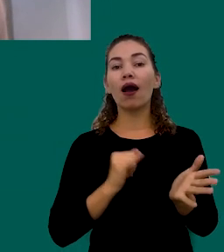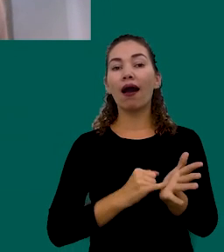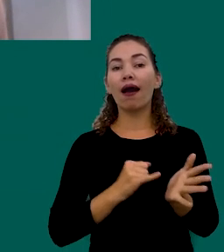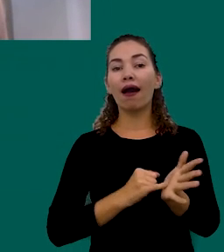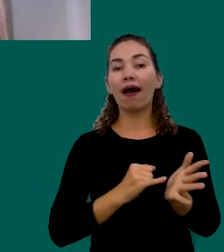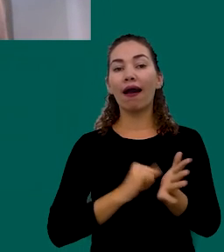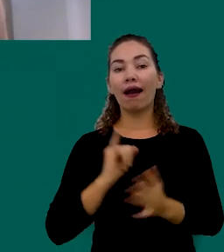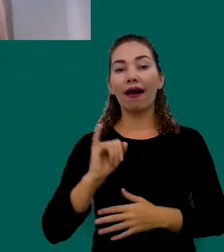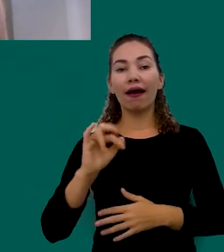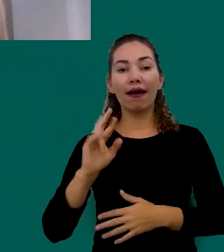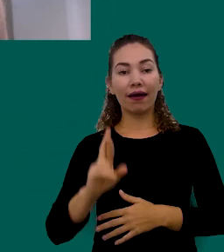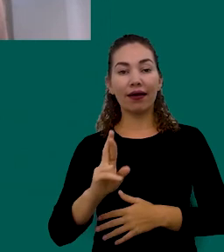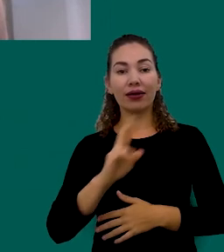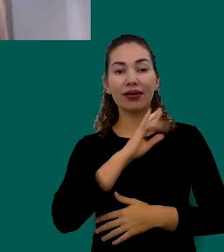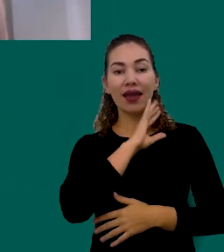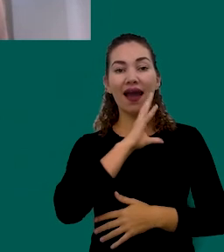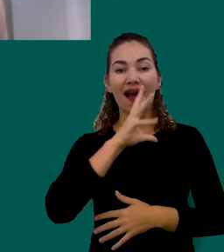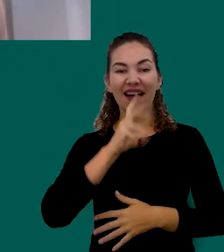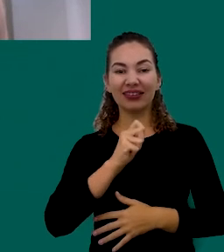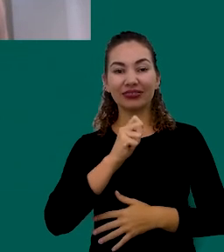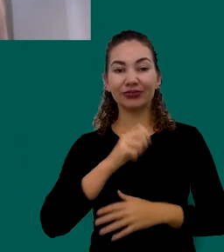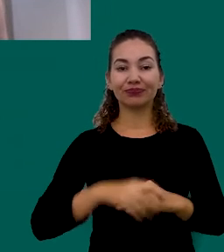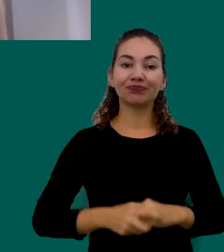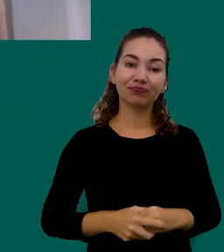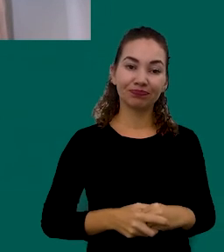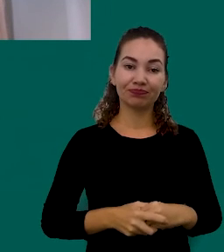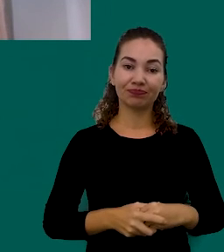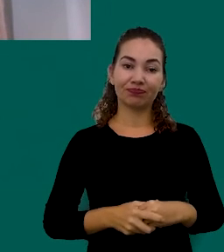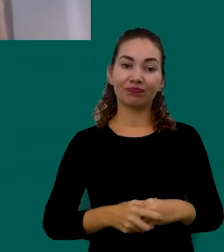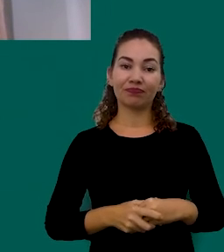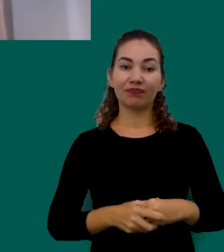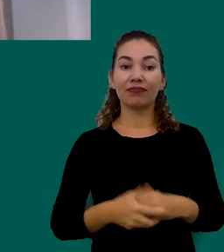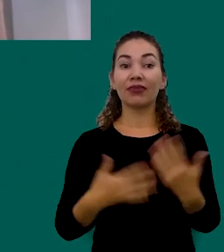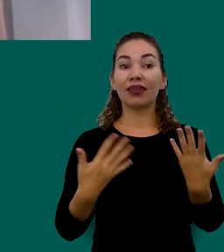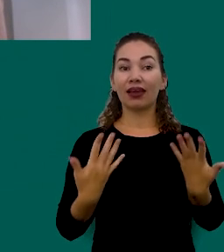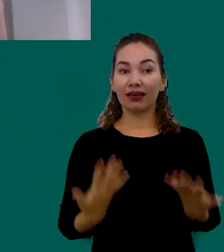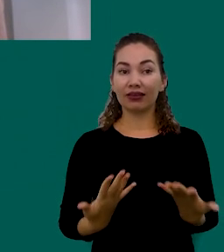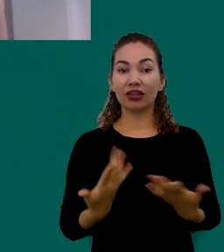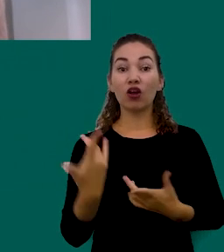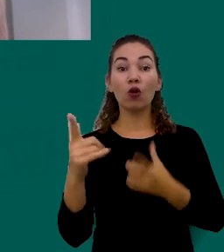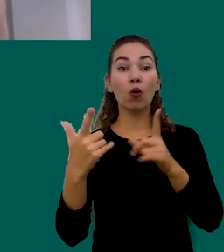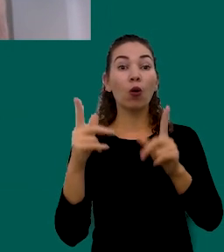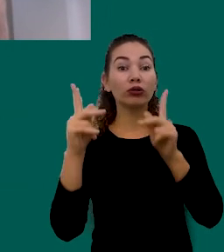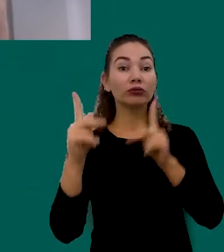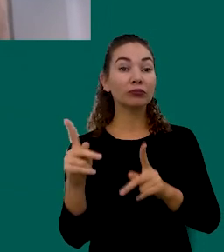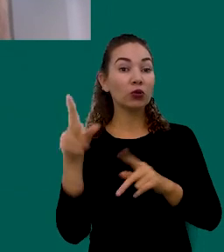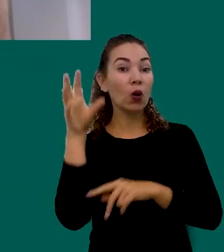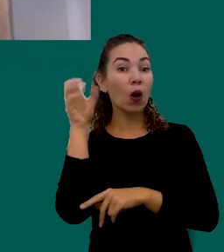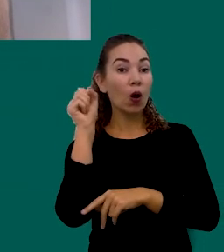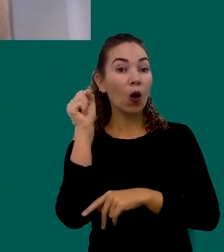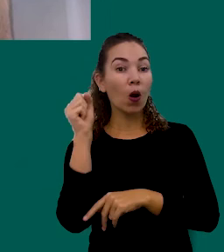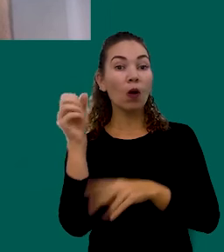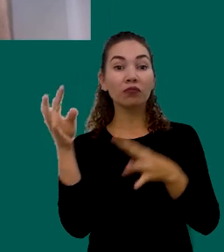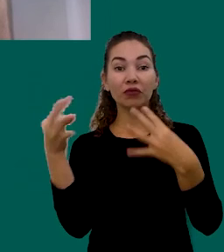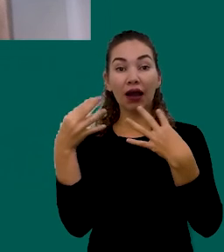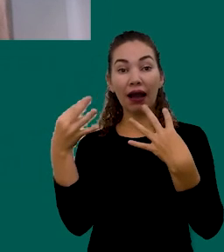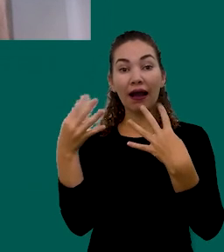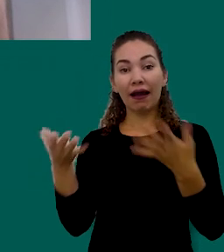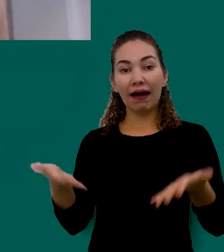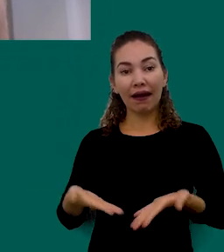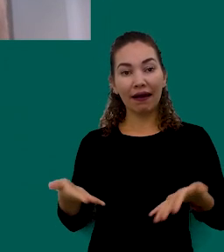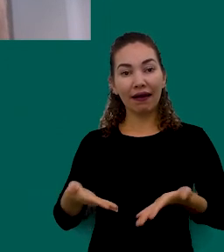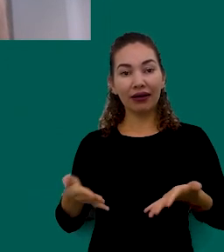Renda Não Sei se Não Foi a Fernanda Que fez Essa Pergunta Também Fernanda E Demais Ouvintes Que Estão Aqui Conosco